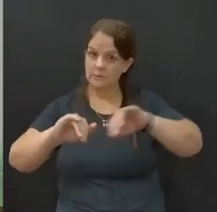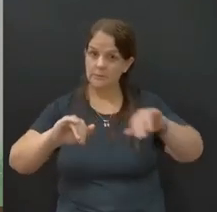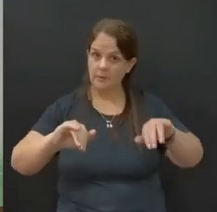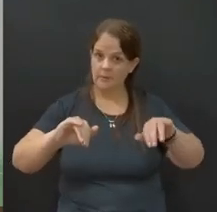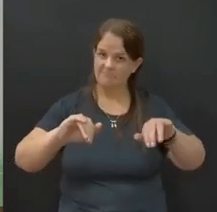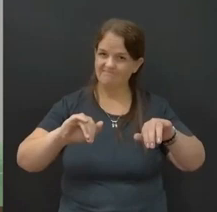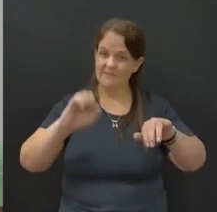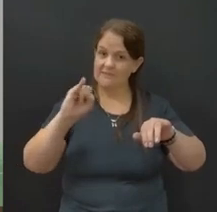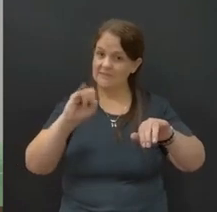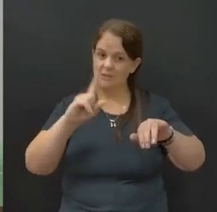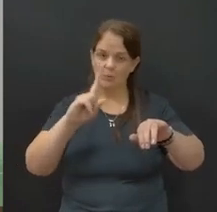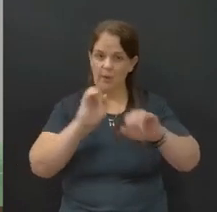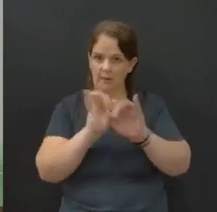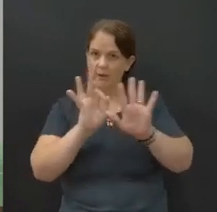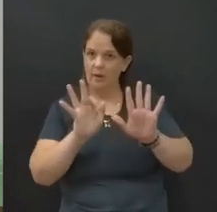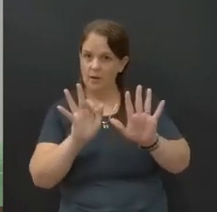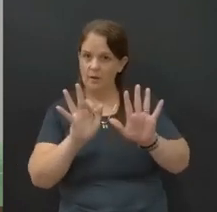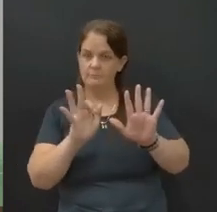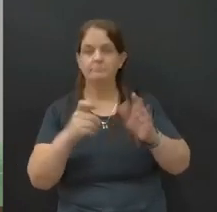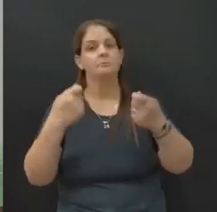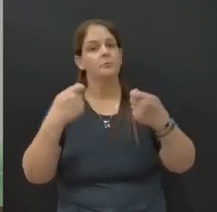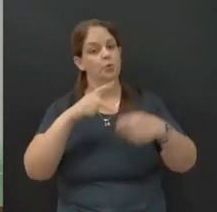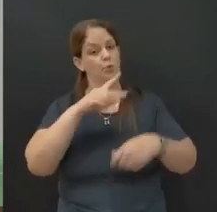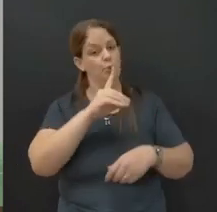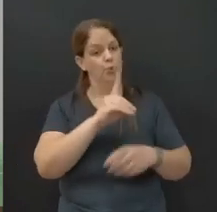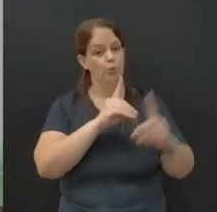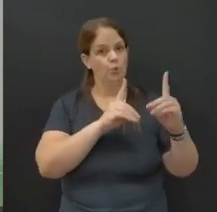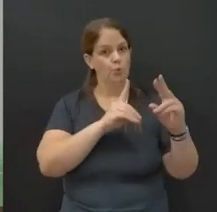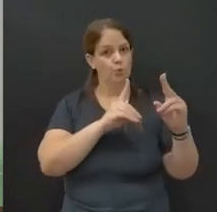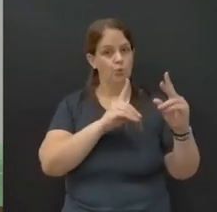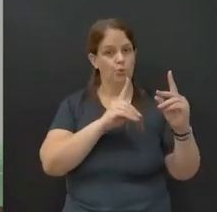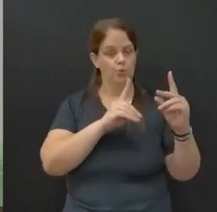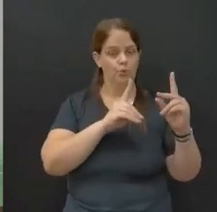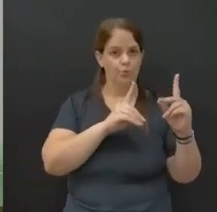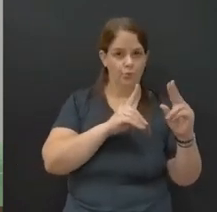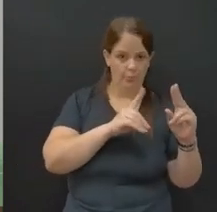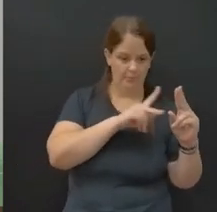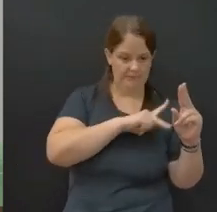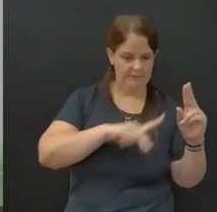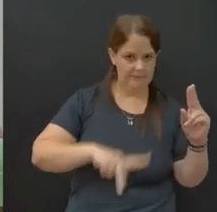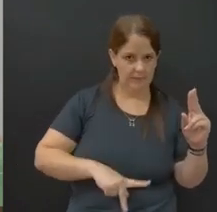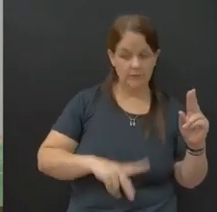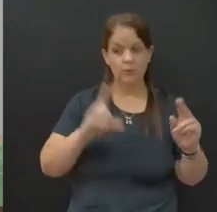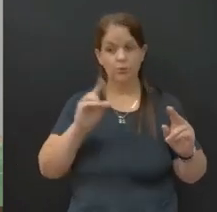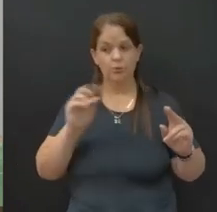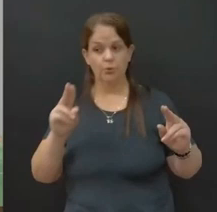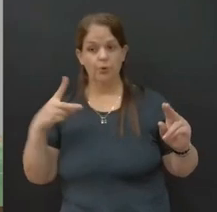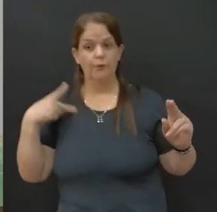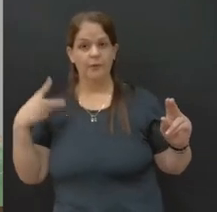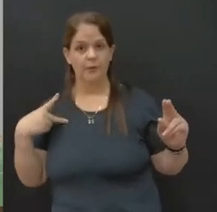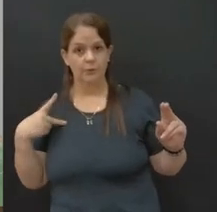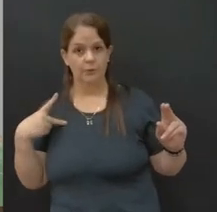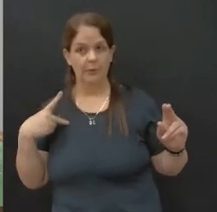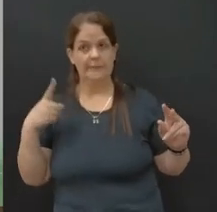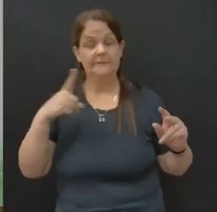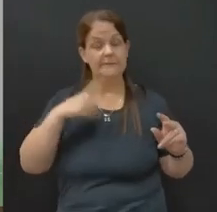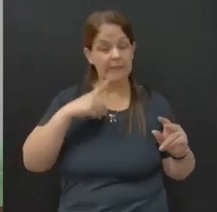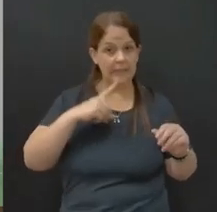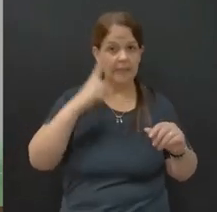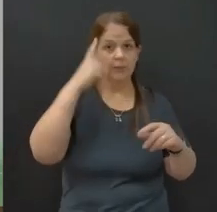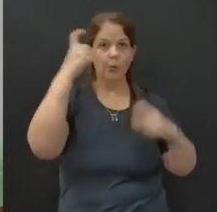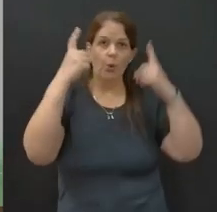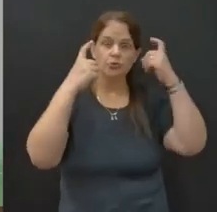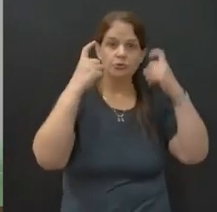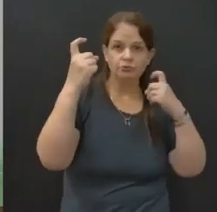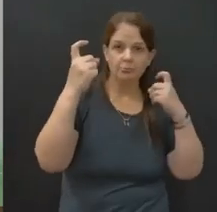muito bem posta. Dudu presidente e Dudu vereador, que também tem posição política, que também tem ideologia política, que